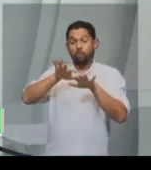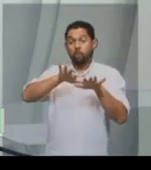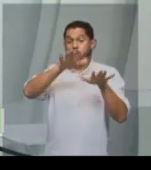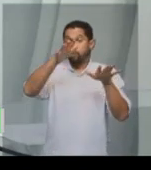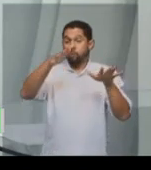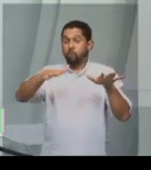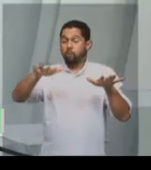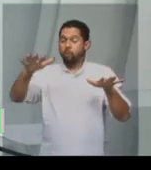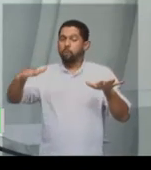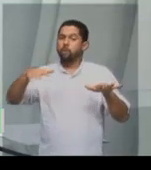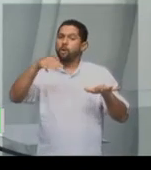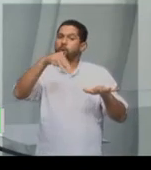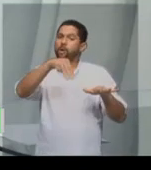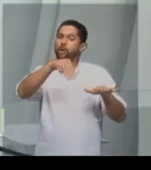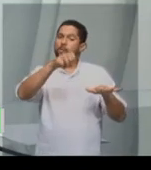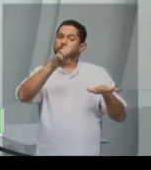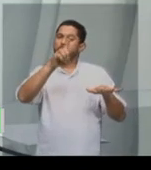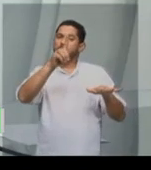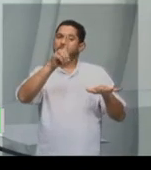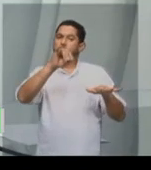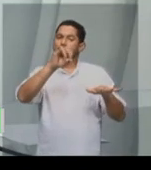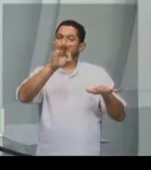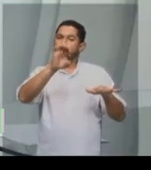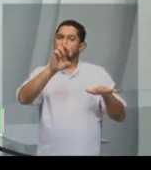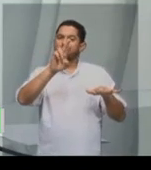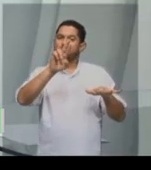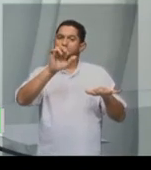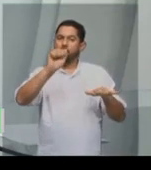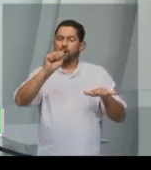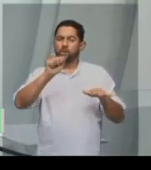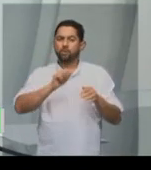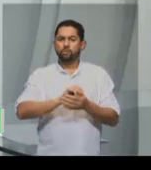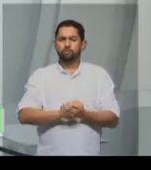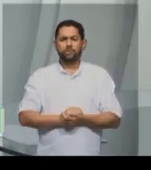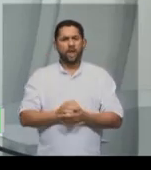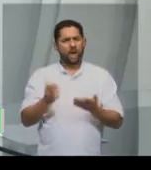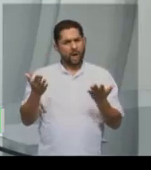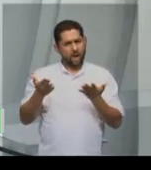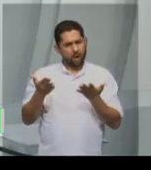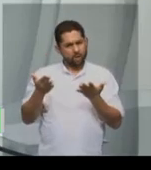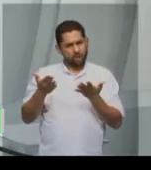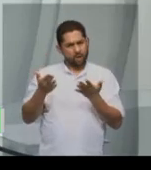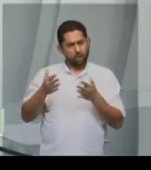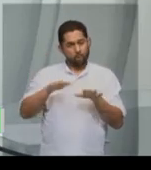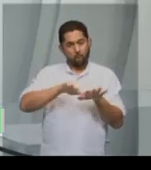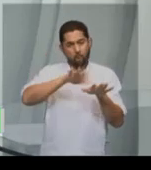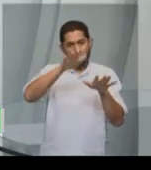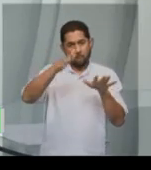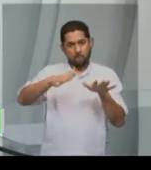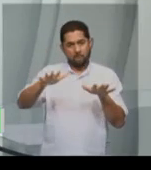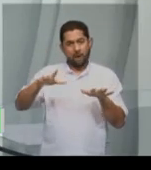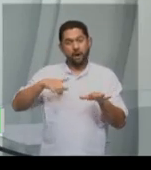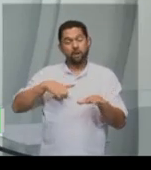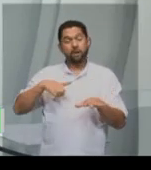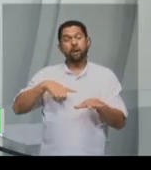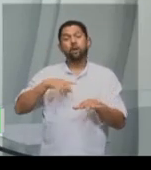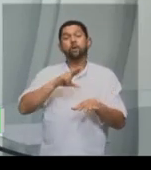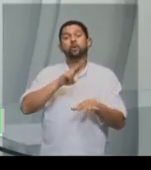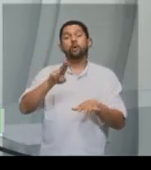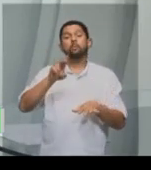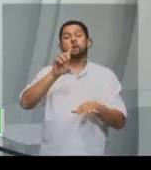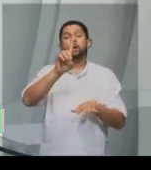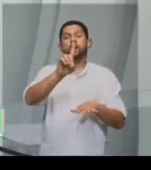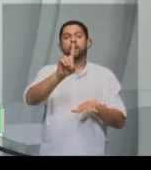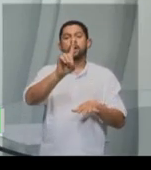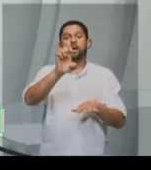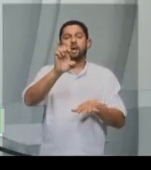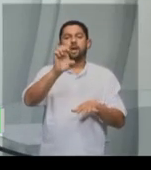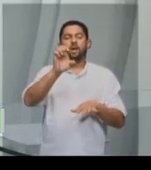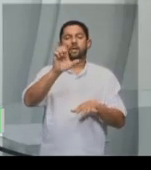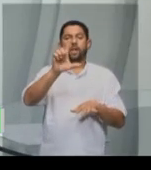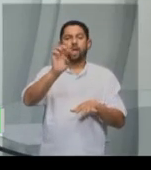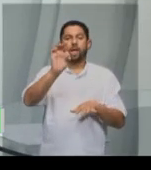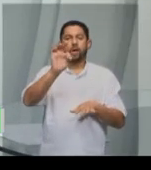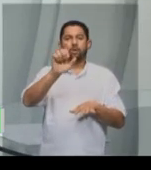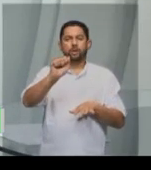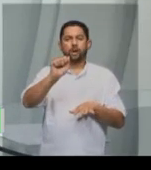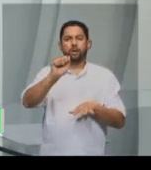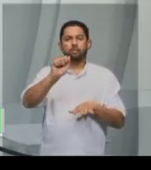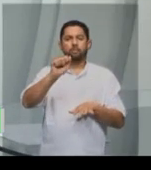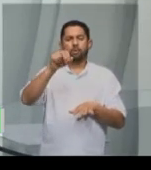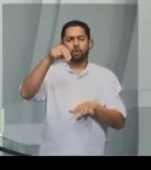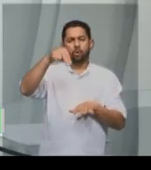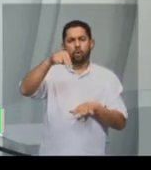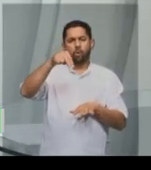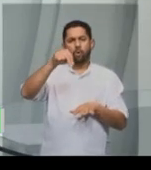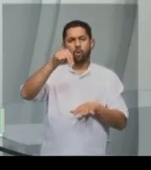E no mar, nessa ponta do mar Mediterrâneo, a gente tem o chamado Delta do Nilo. É onde tem